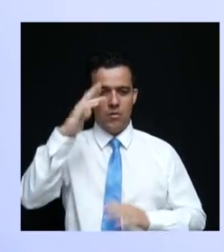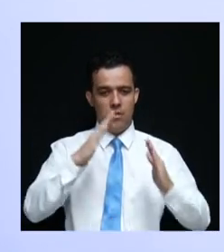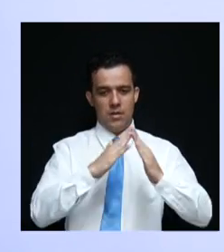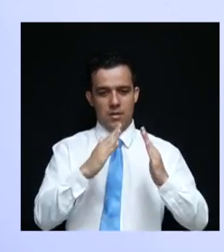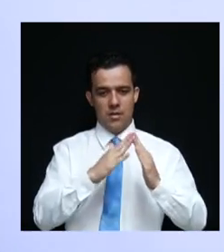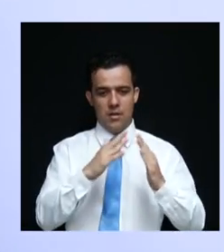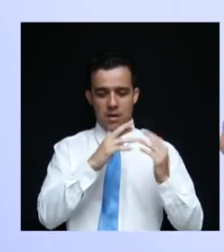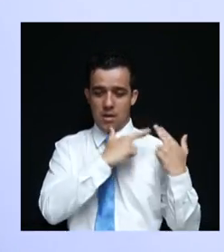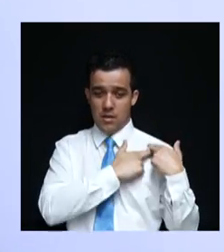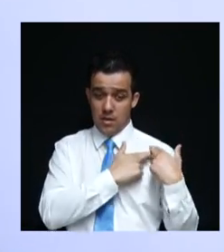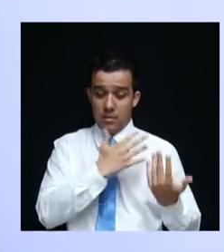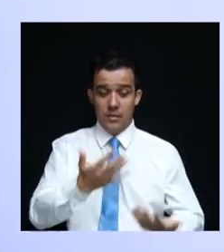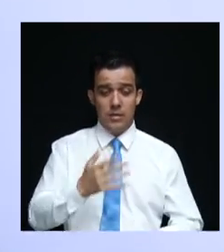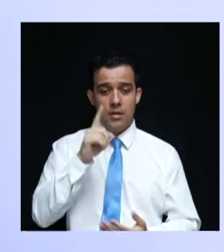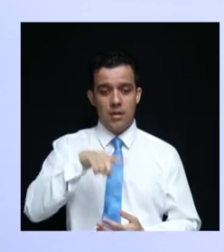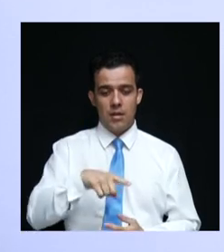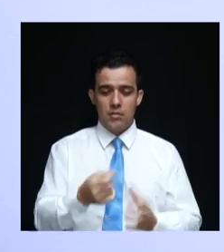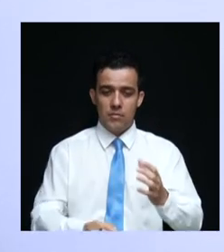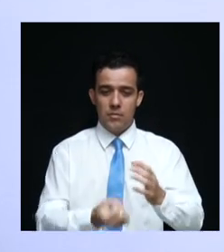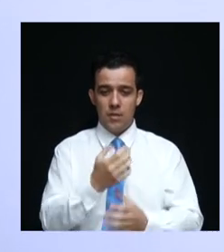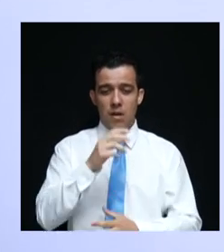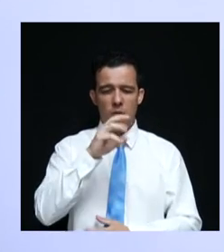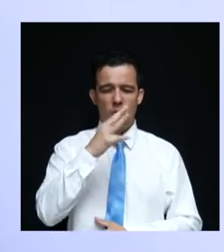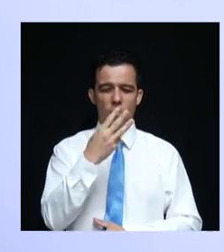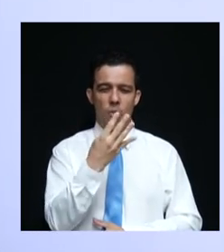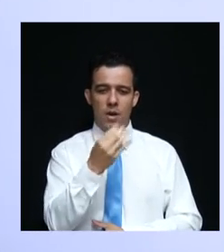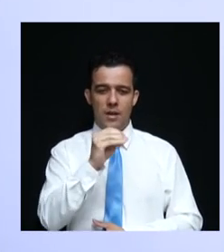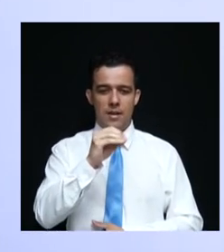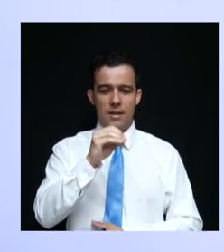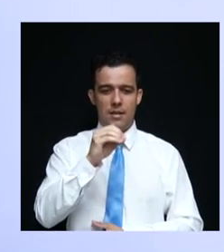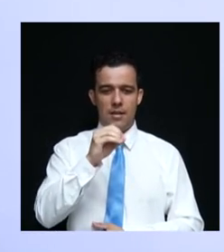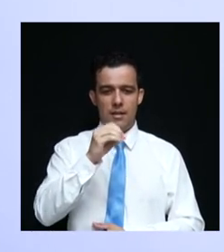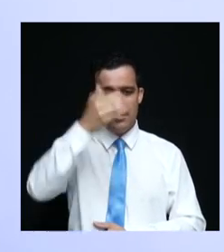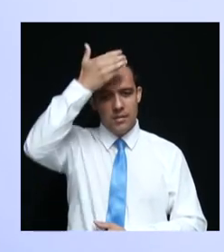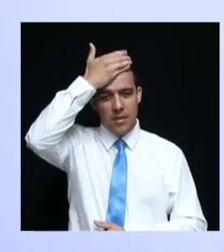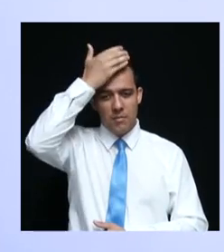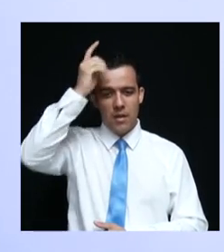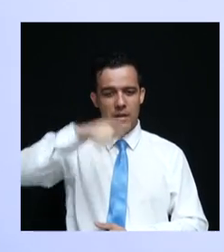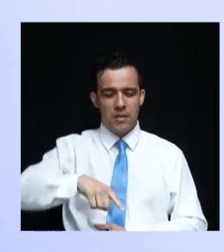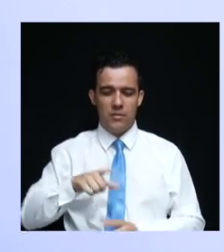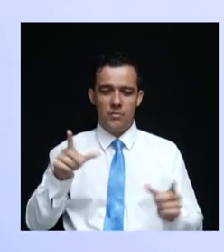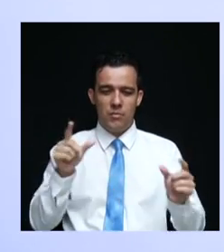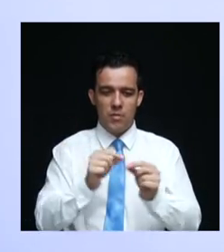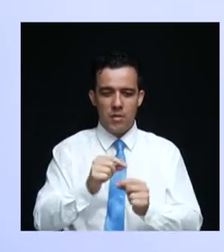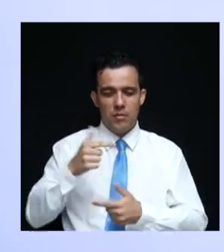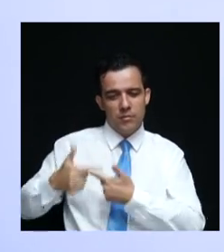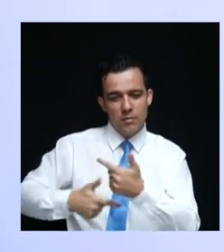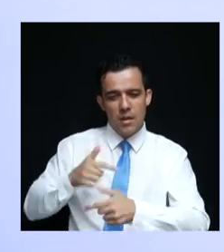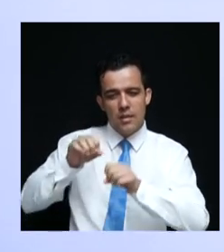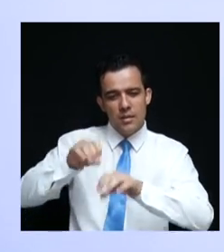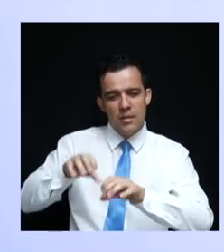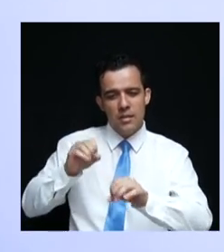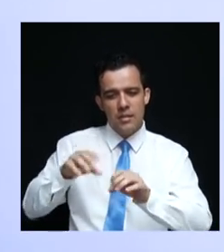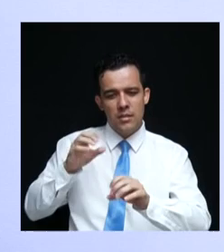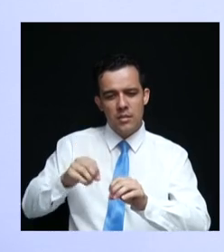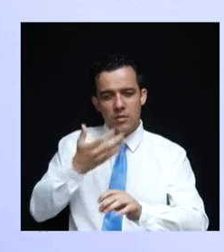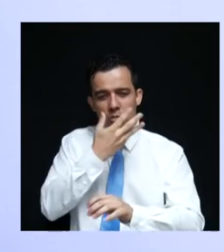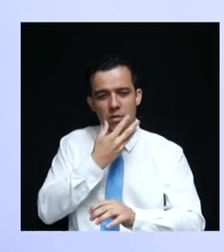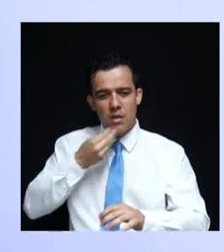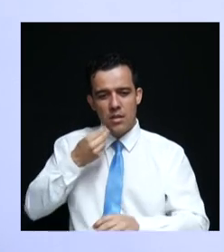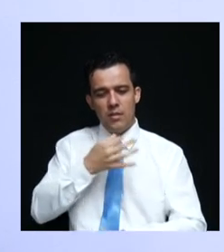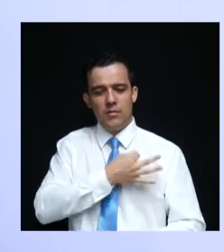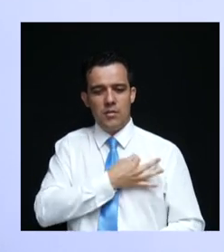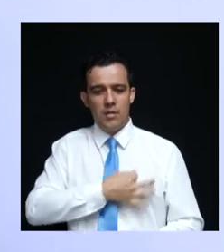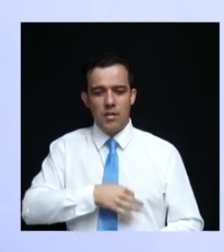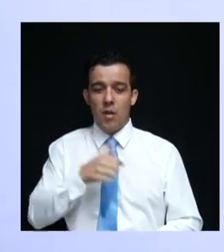só em Goiás mais de 40 CEMEIs, garantindo que os filhos das mulheres pudessem ter um ensino digno e com segurança para que elas pudessem ir